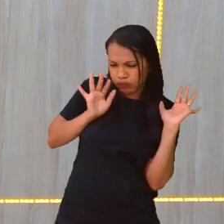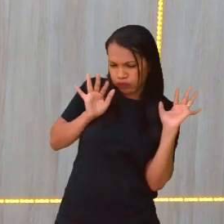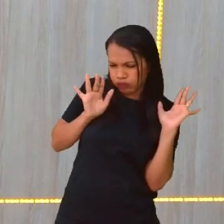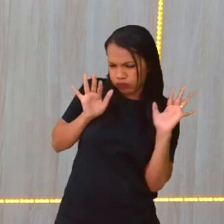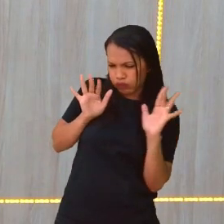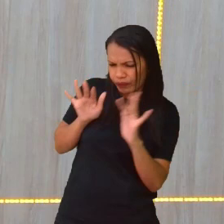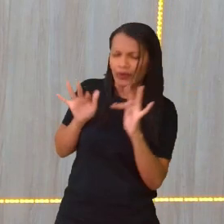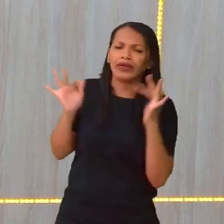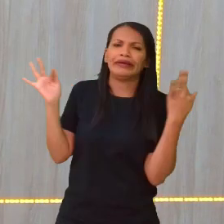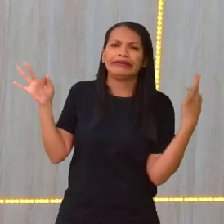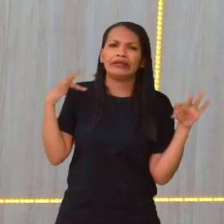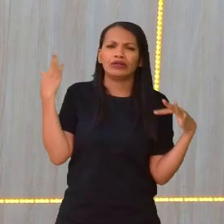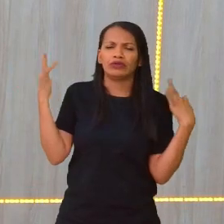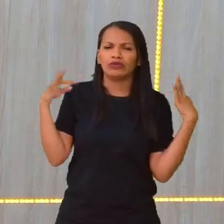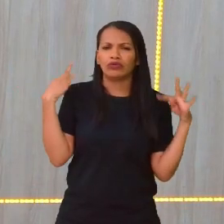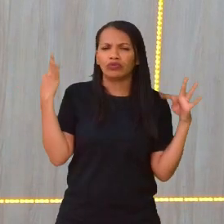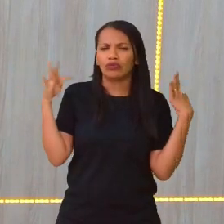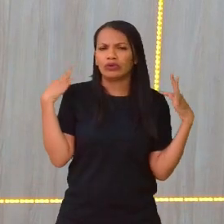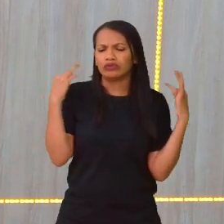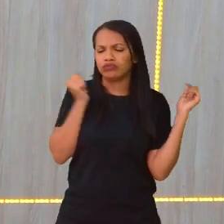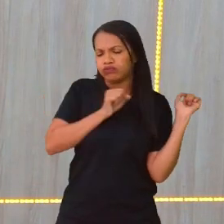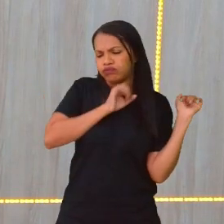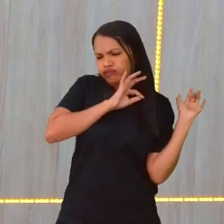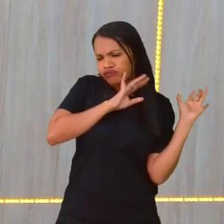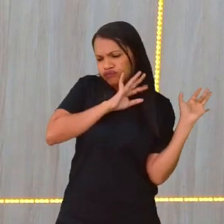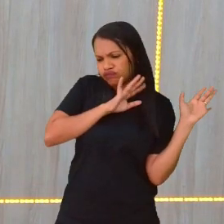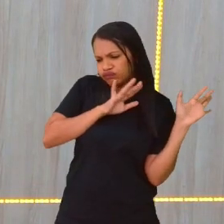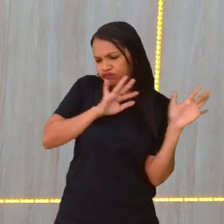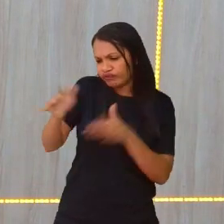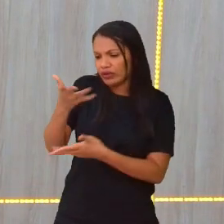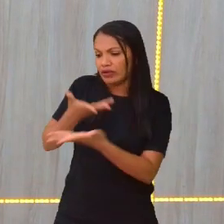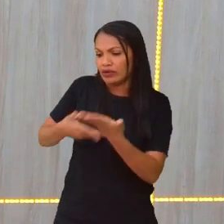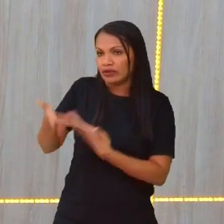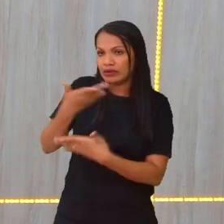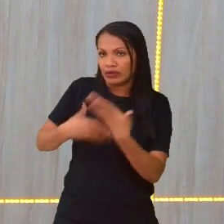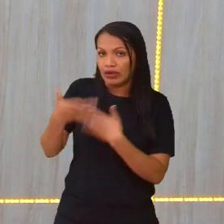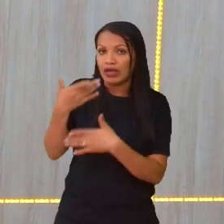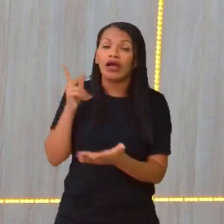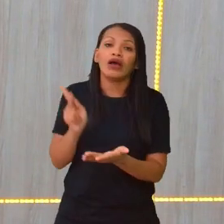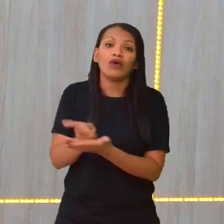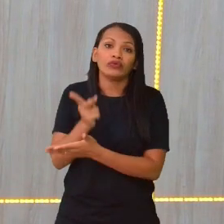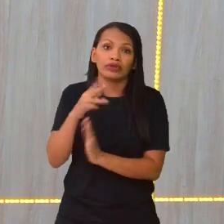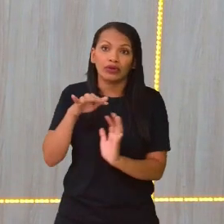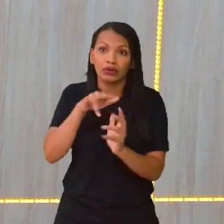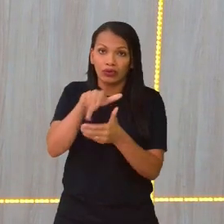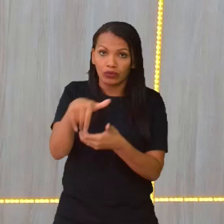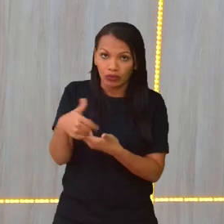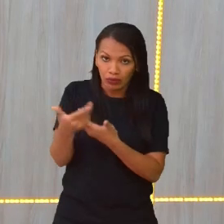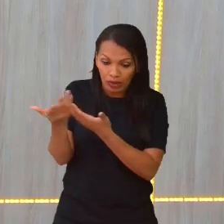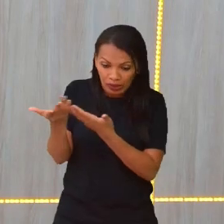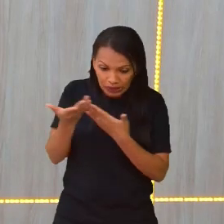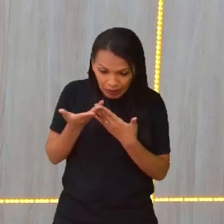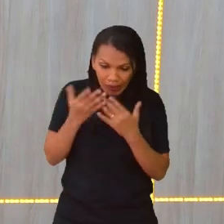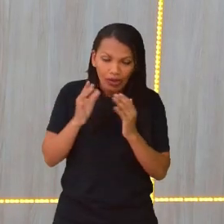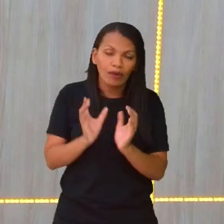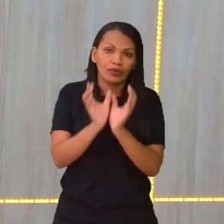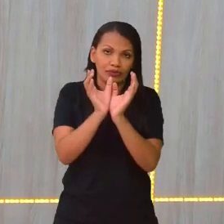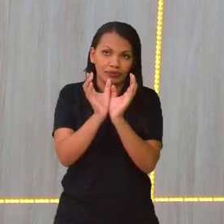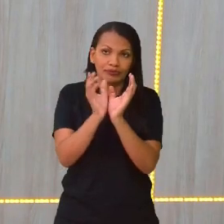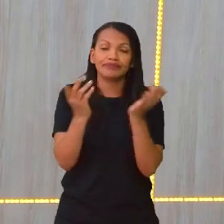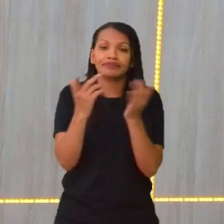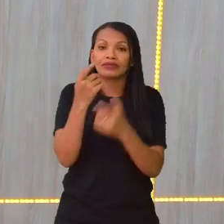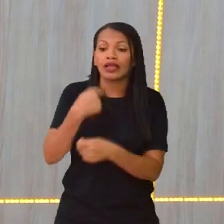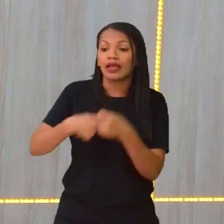interagindo com os locais, assim como acontece em toda a parte do mundo que recebe a Copa do Mundo, né? A